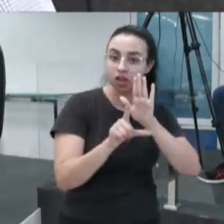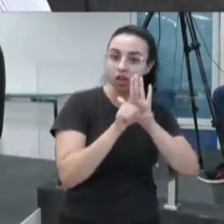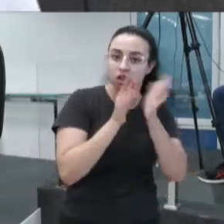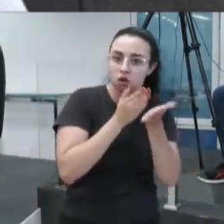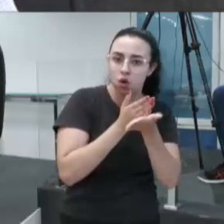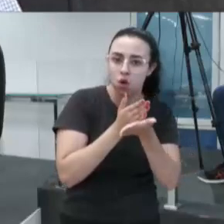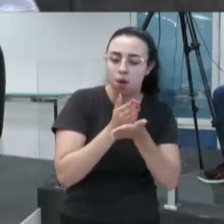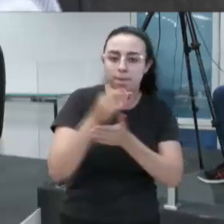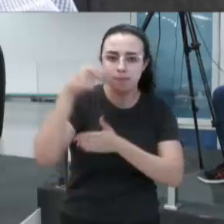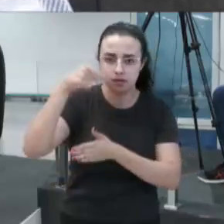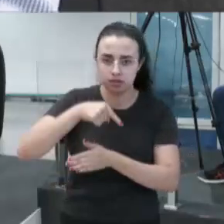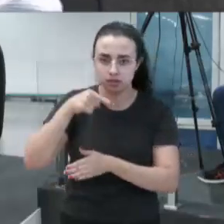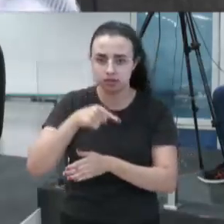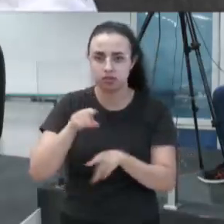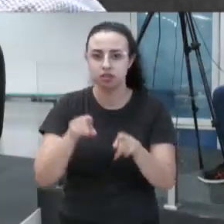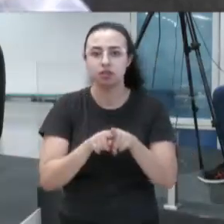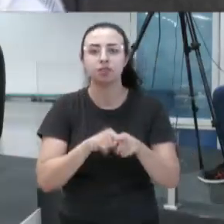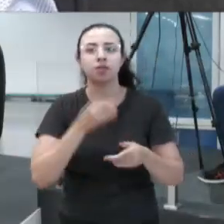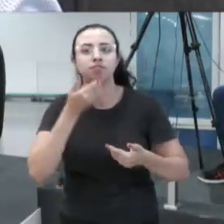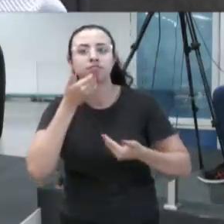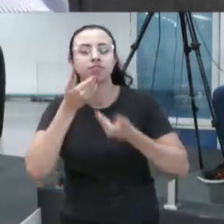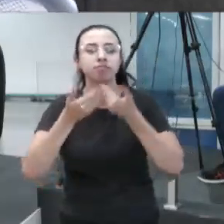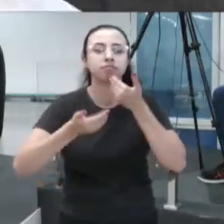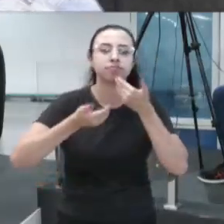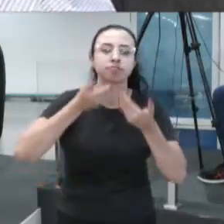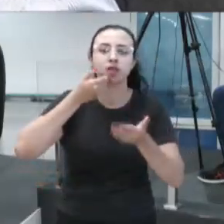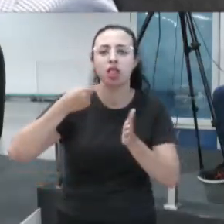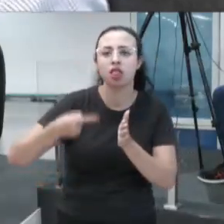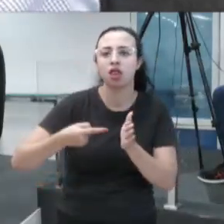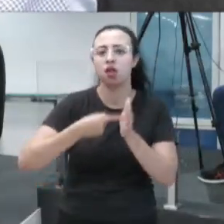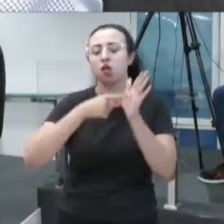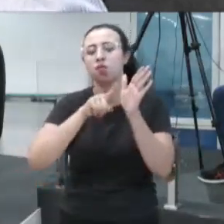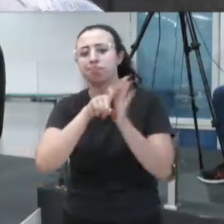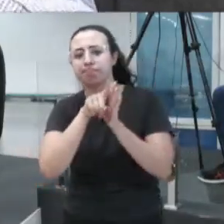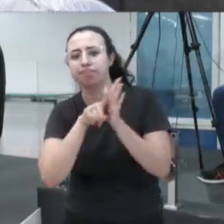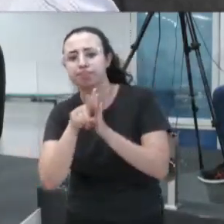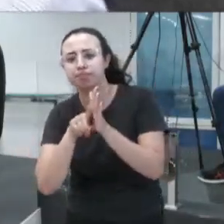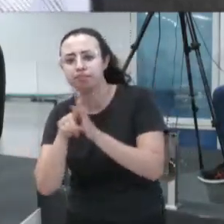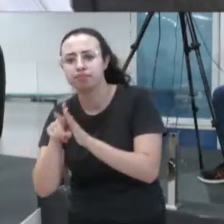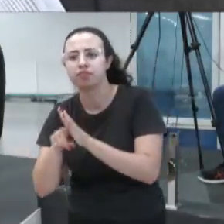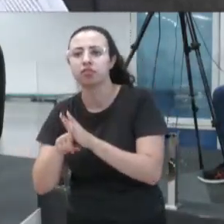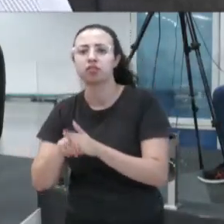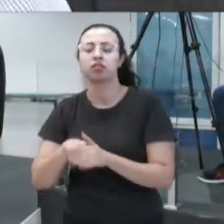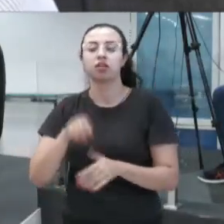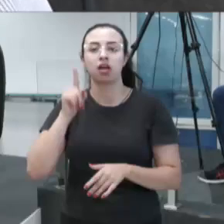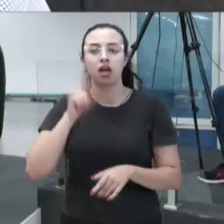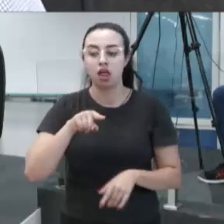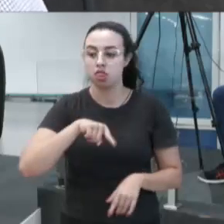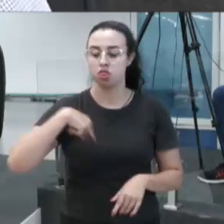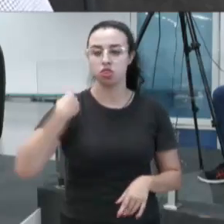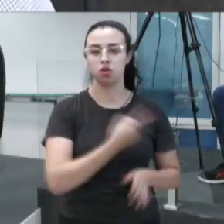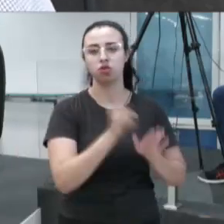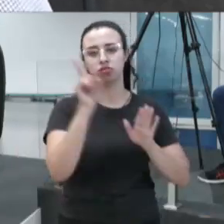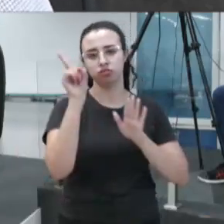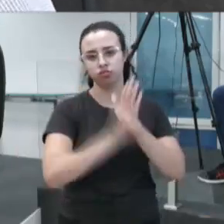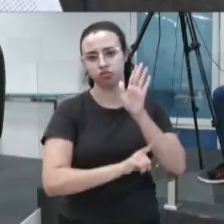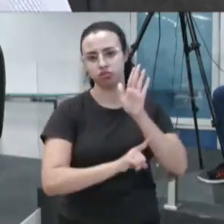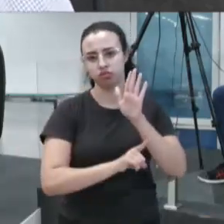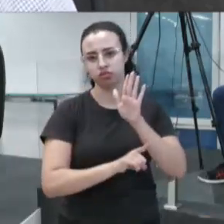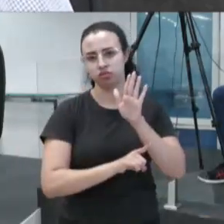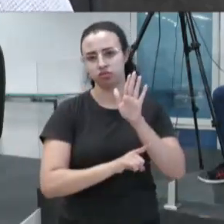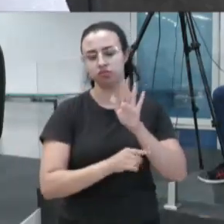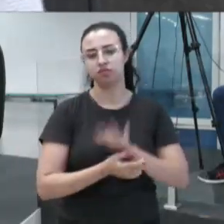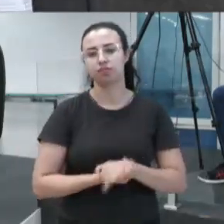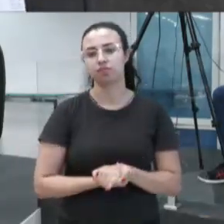Os pedidos e admissibilidades e denúncias e investigações são, vereadores, do nosso direito. Vocês estão